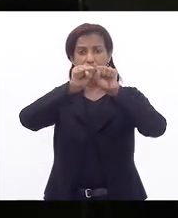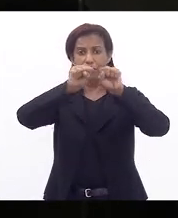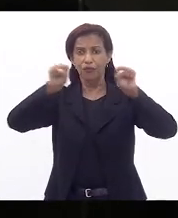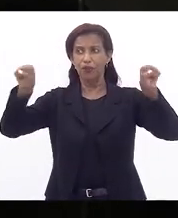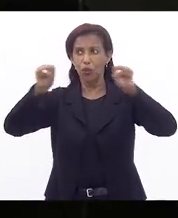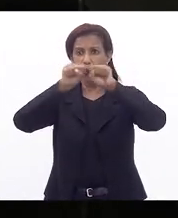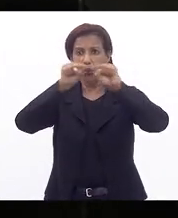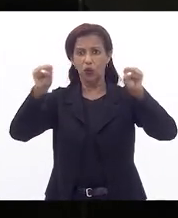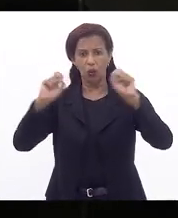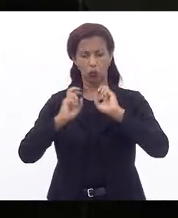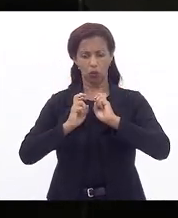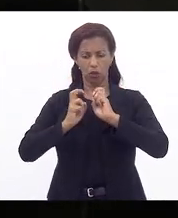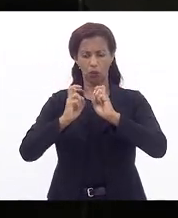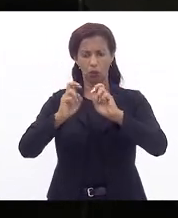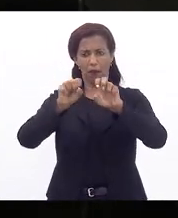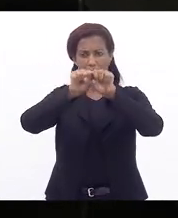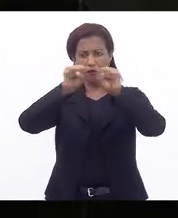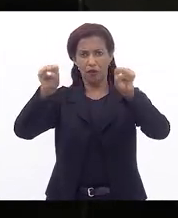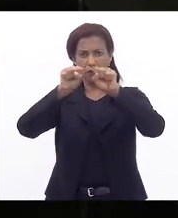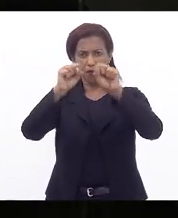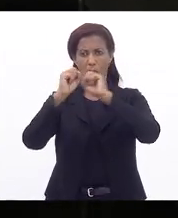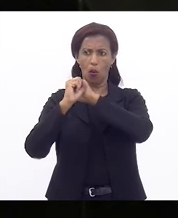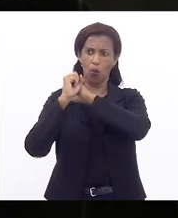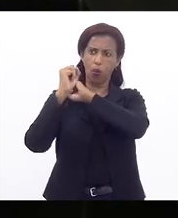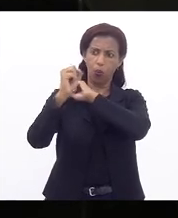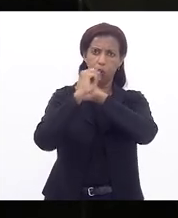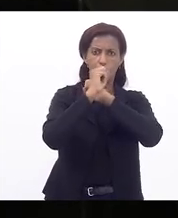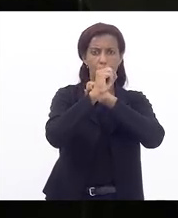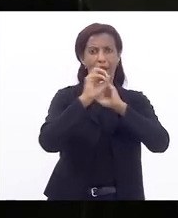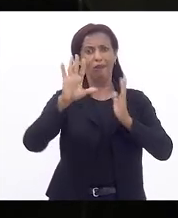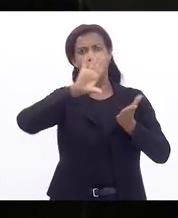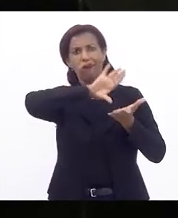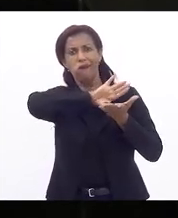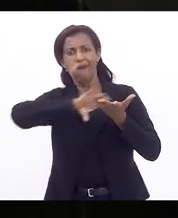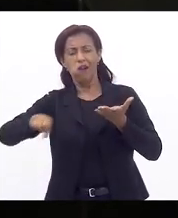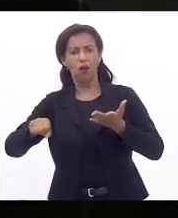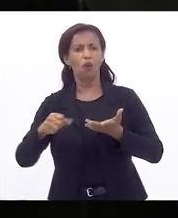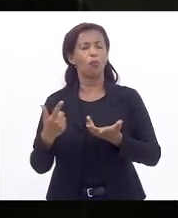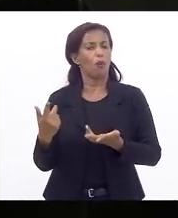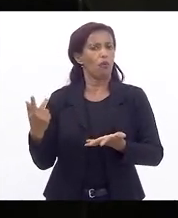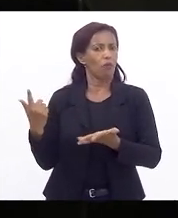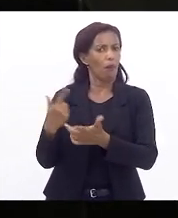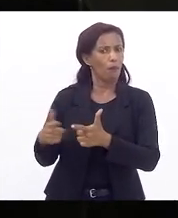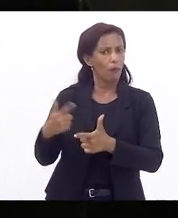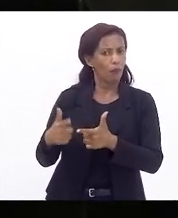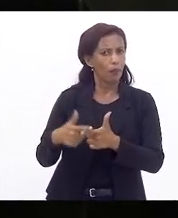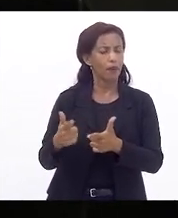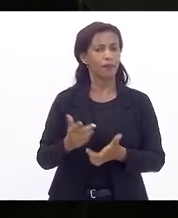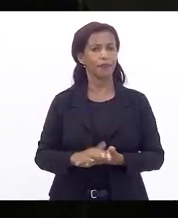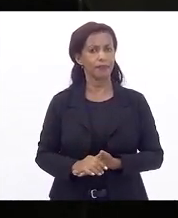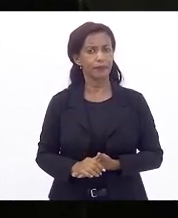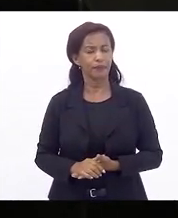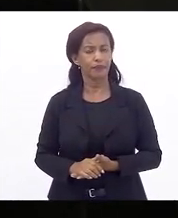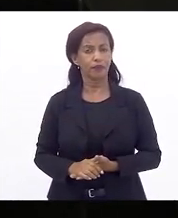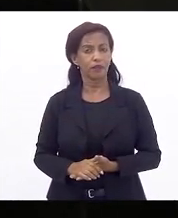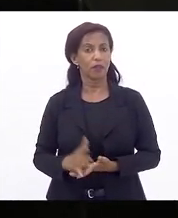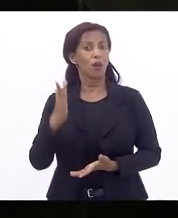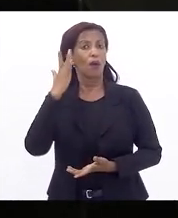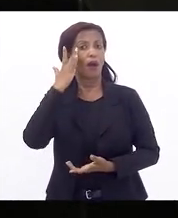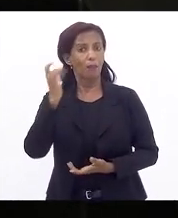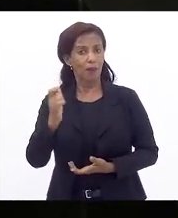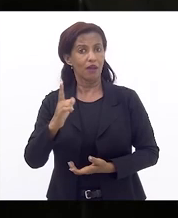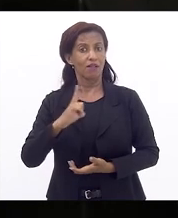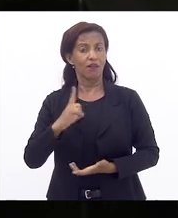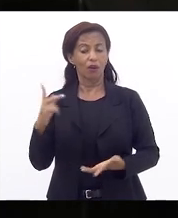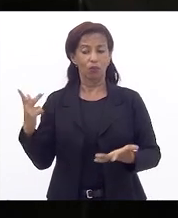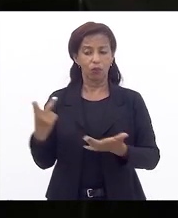fiações, enfim, que atravessam e alimentam as linhas férreas aqui no Rio de Janeiro, as estações ferroviárias. Portanto, amanhã faremos uma